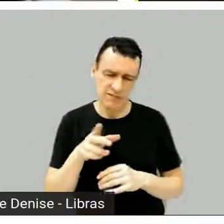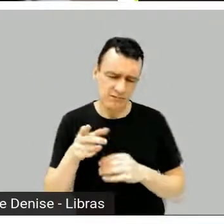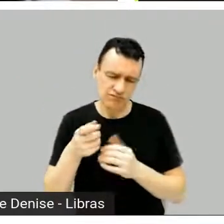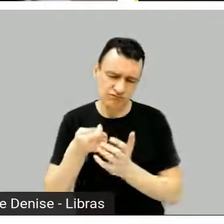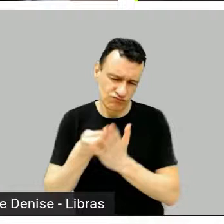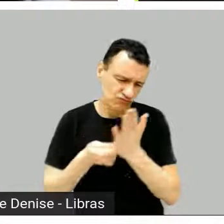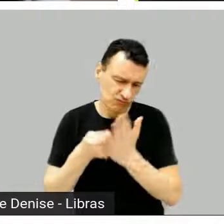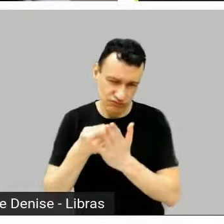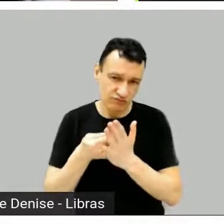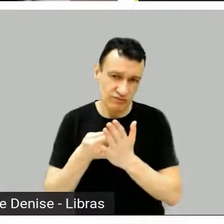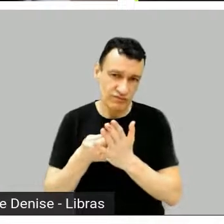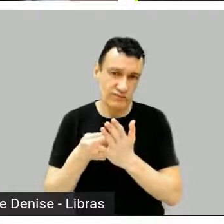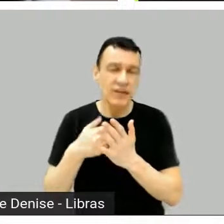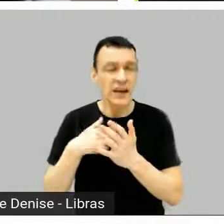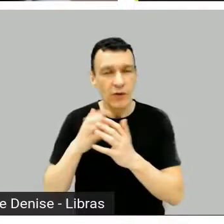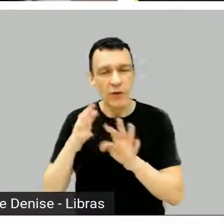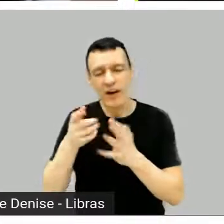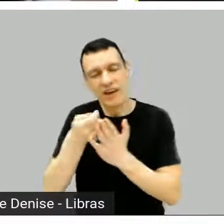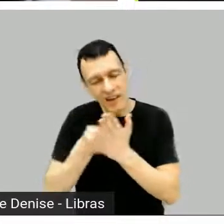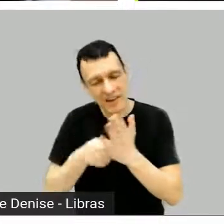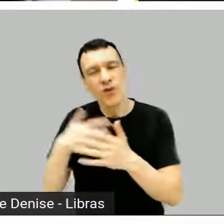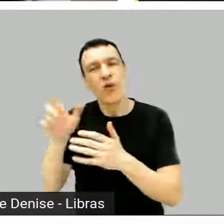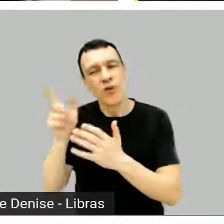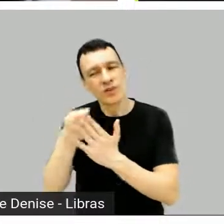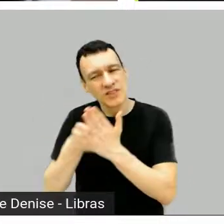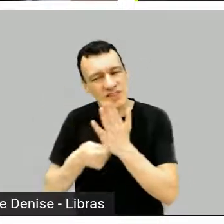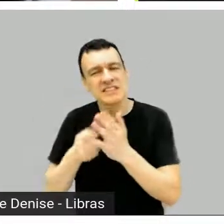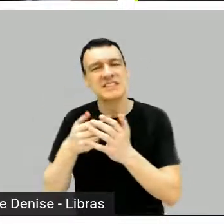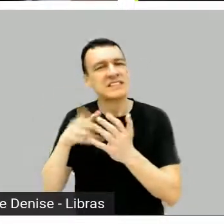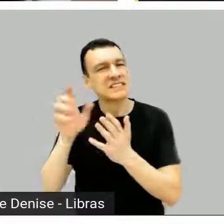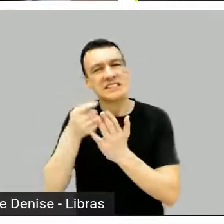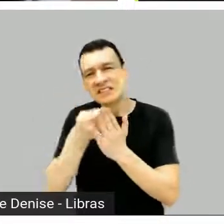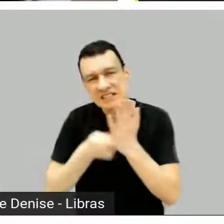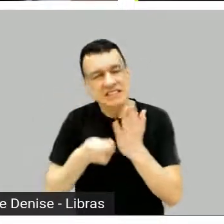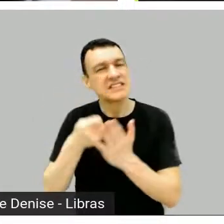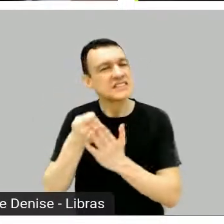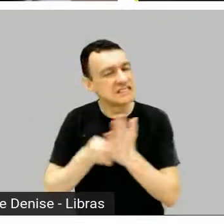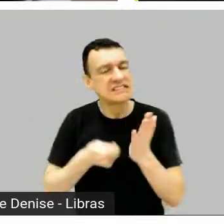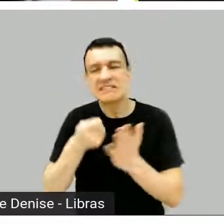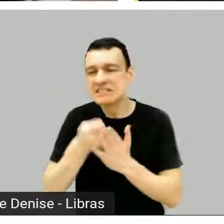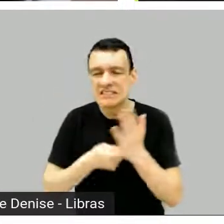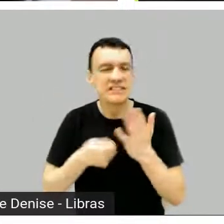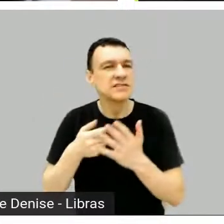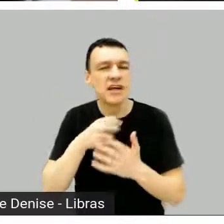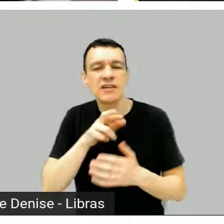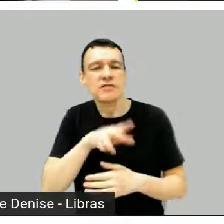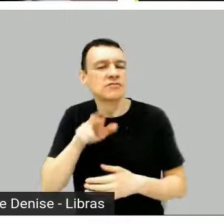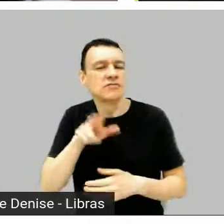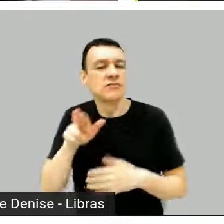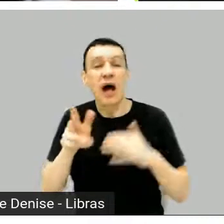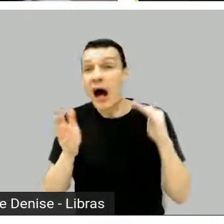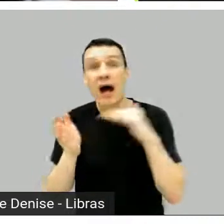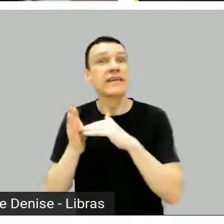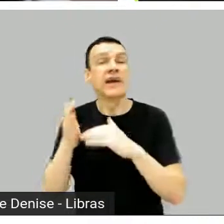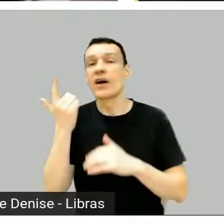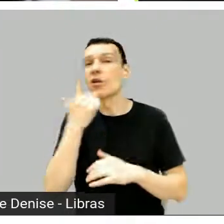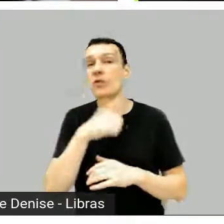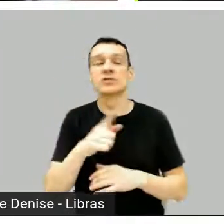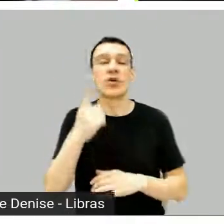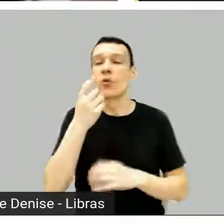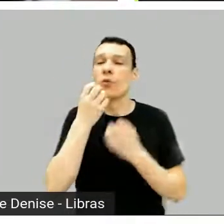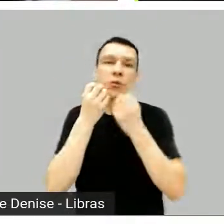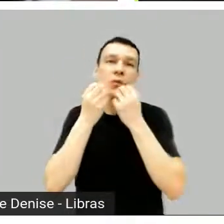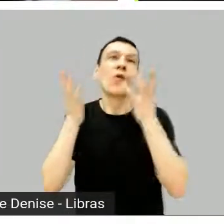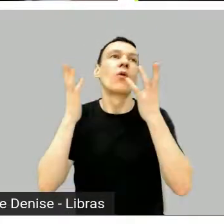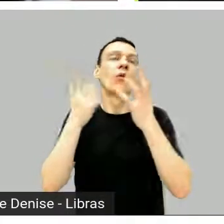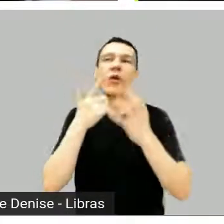que foram filmados. E assim, entendeu? Aí a pessoa acha que vai sentar, vai fazer dois cursos, vai escrever um projeto,